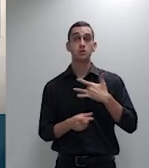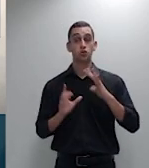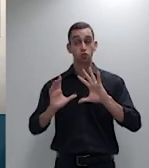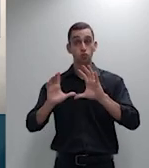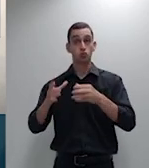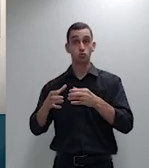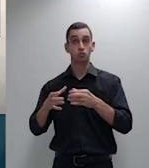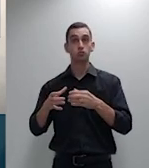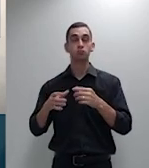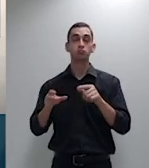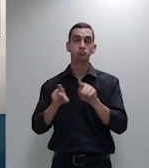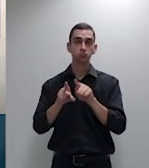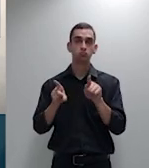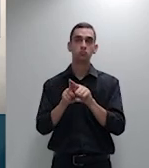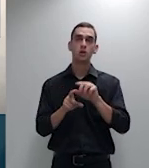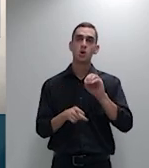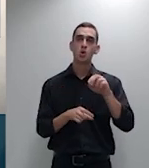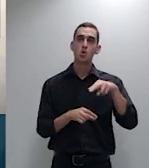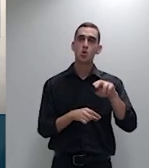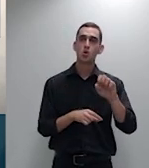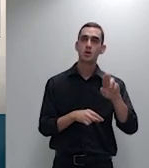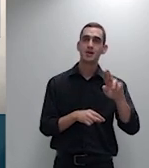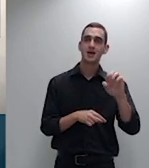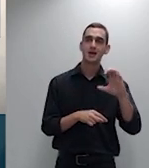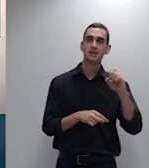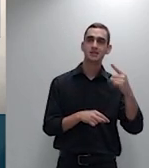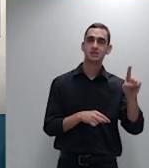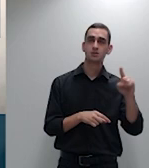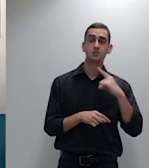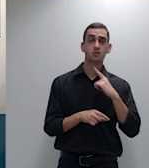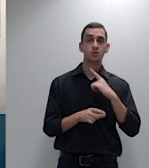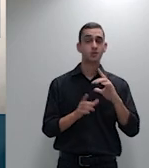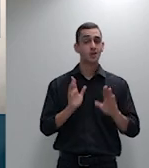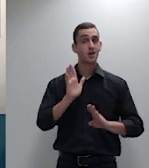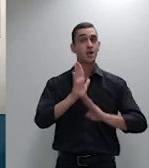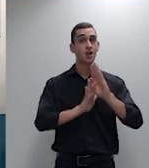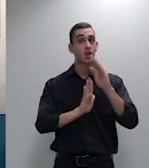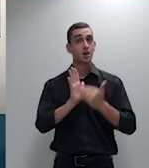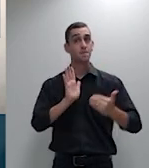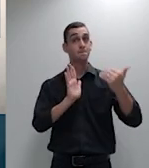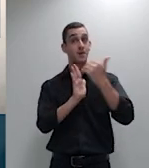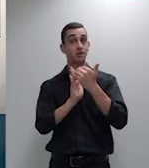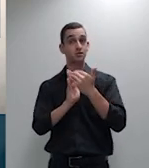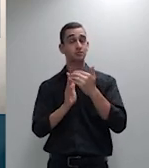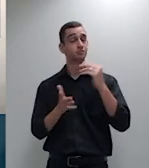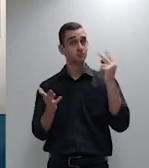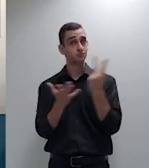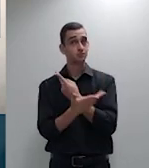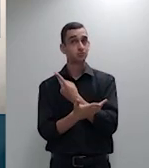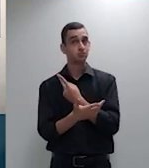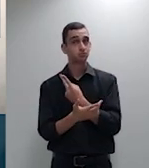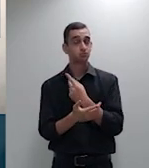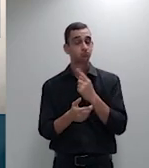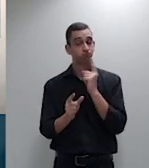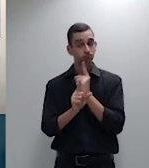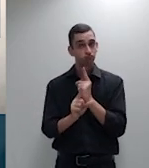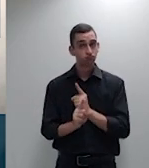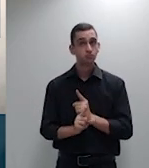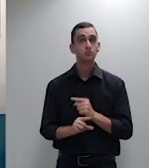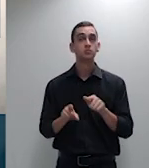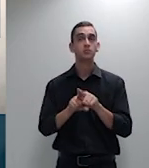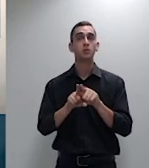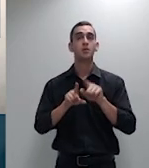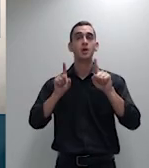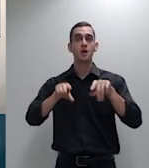excessivamente o consumidor não está aqui a palavra do IDEC mas a do órgão federal de controle que